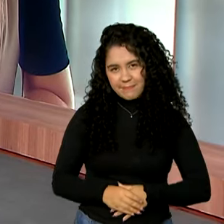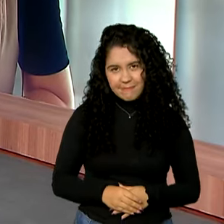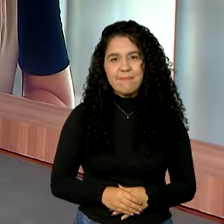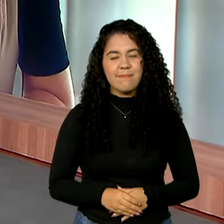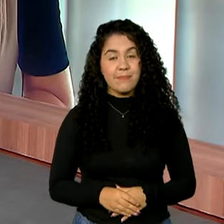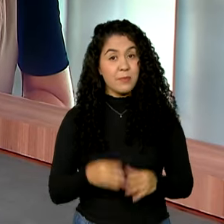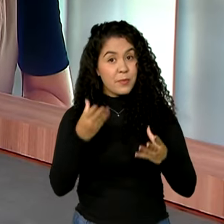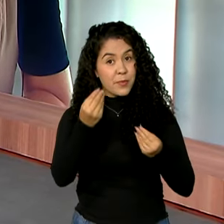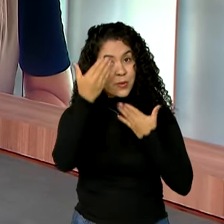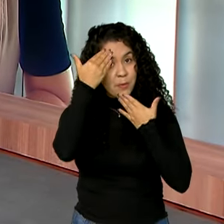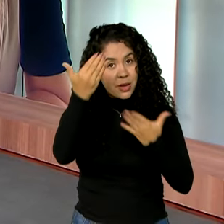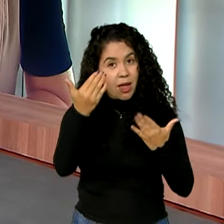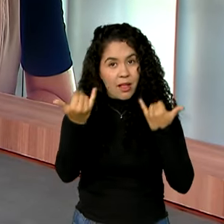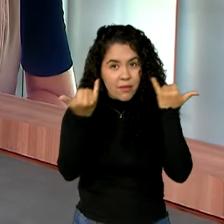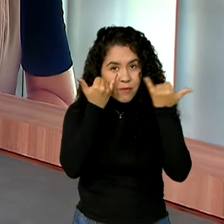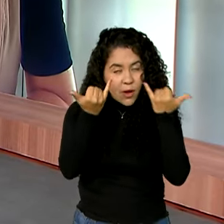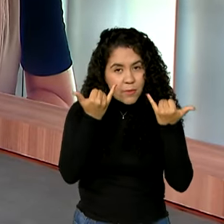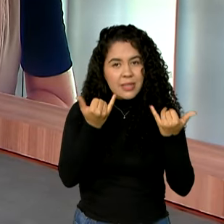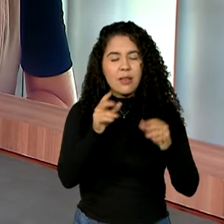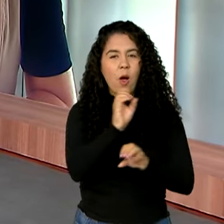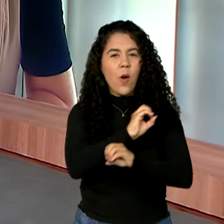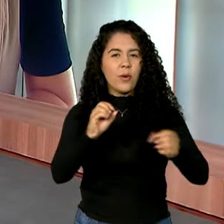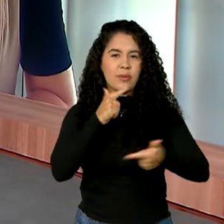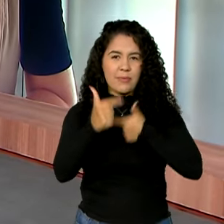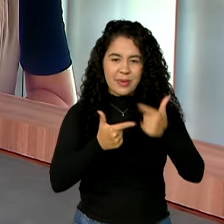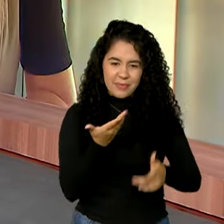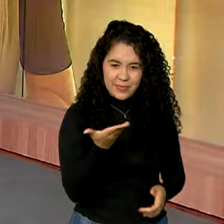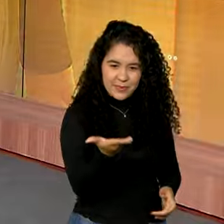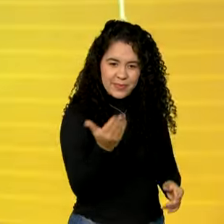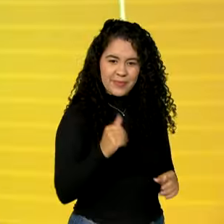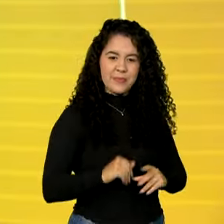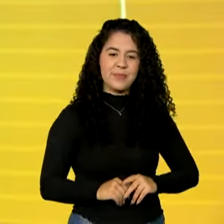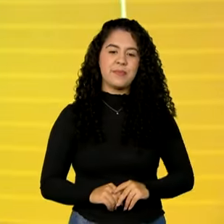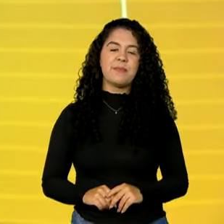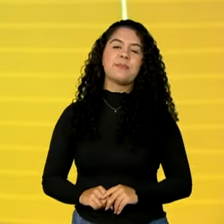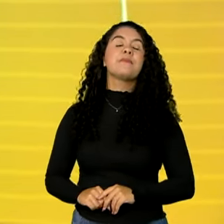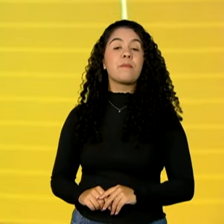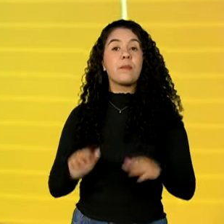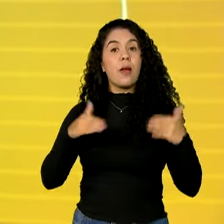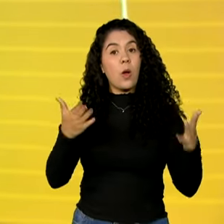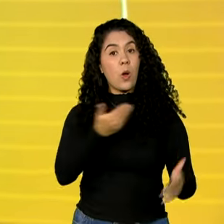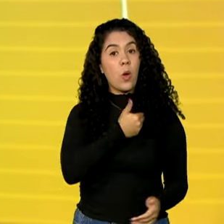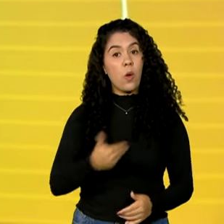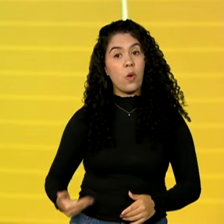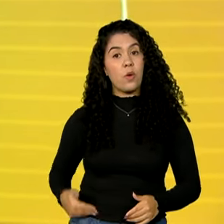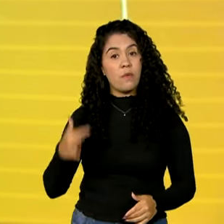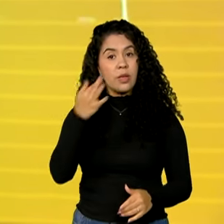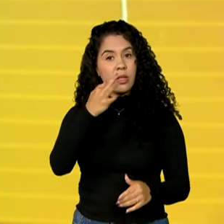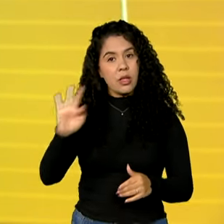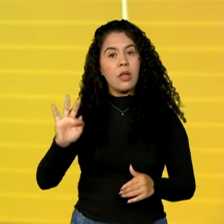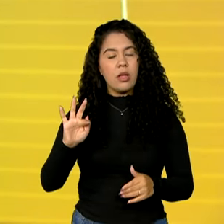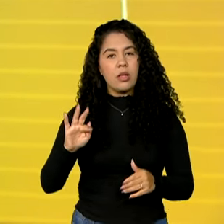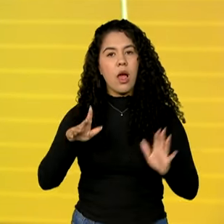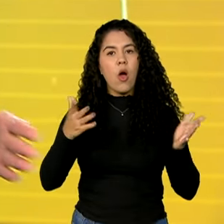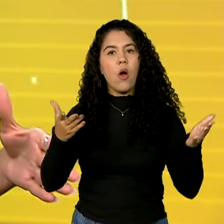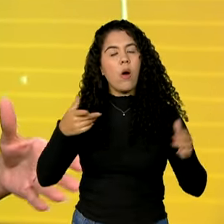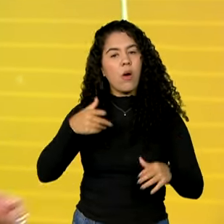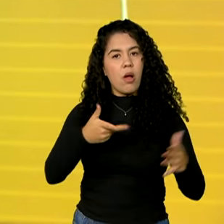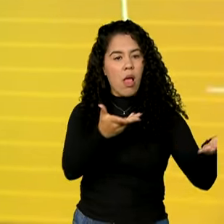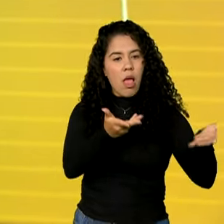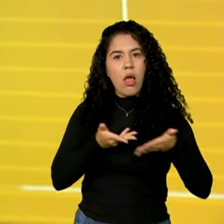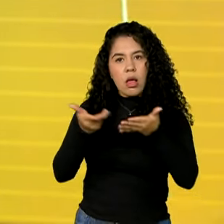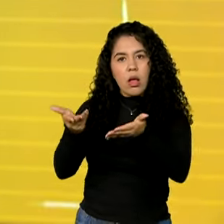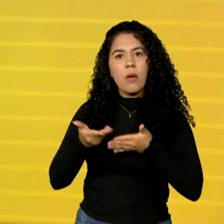Ok, Jéssica, obrigada pelas informações, bom trabalho para você. O governo federal recebeu governadores dos estados